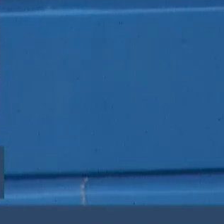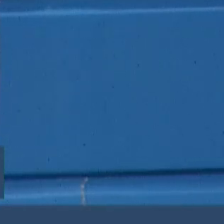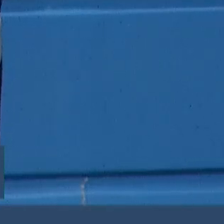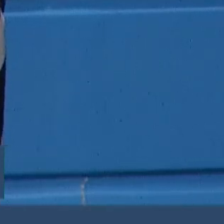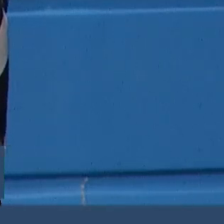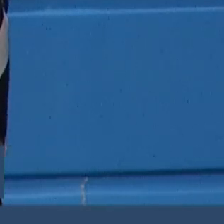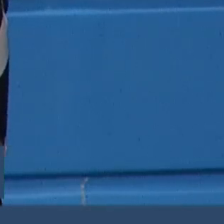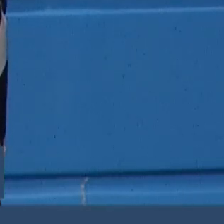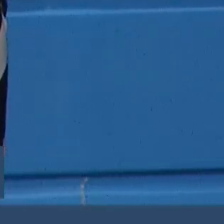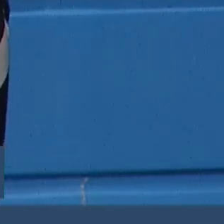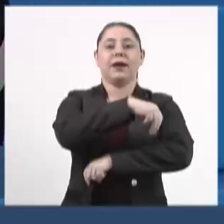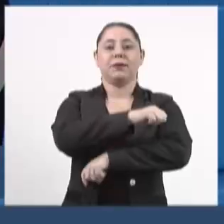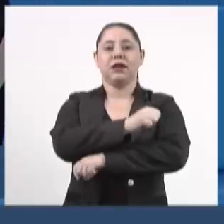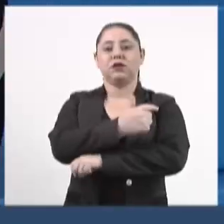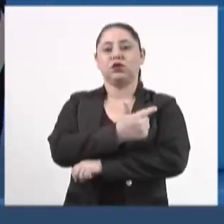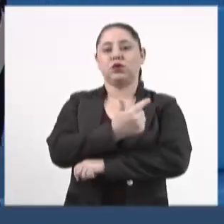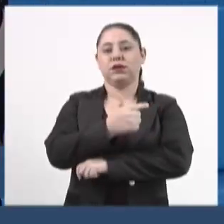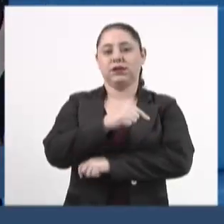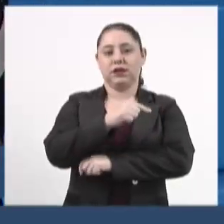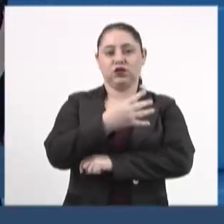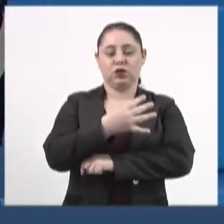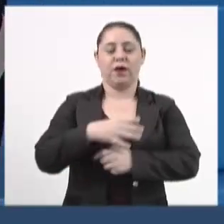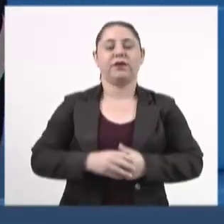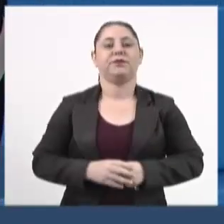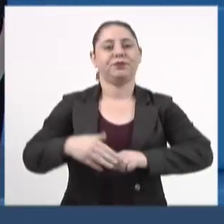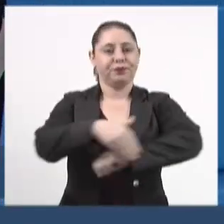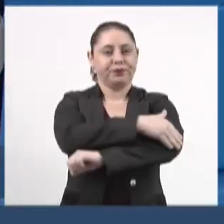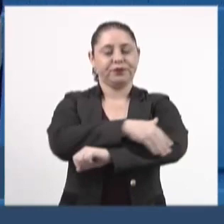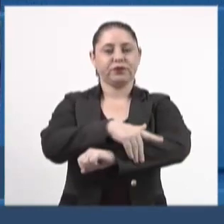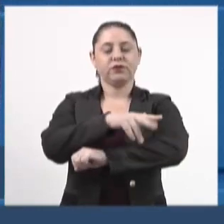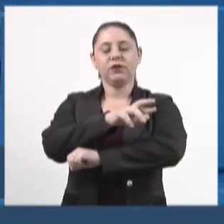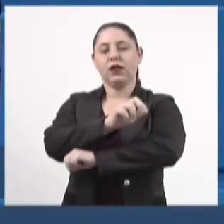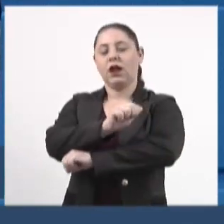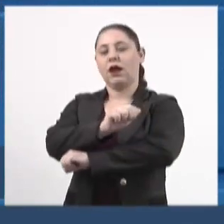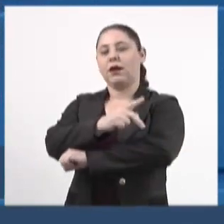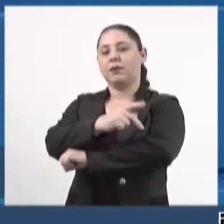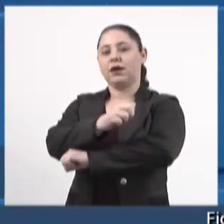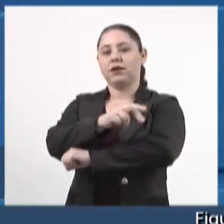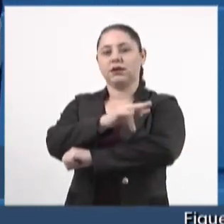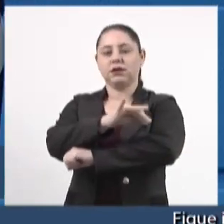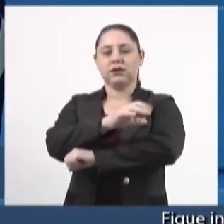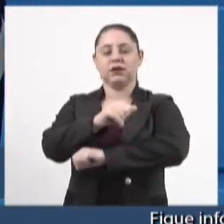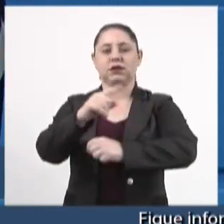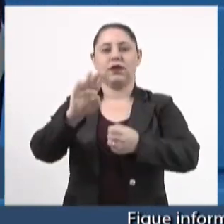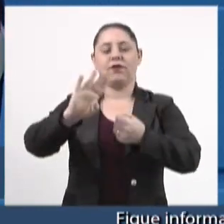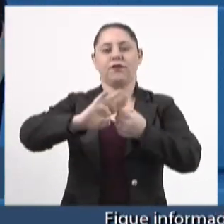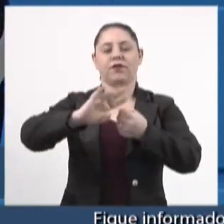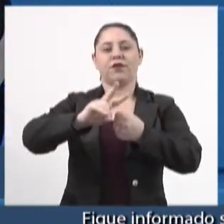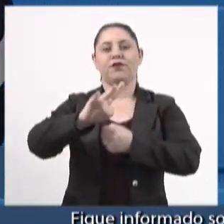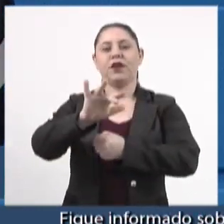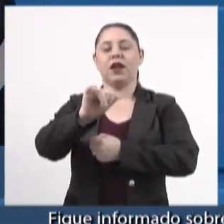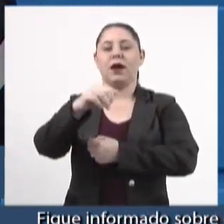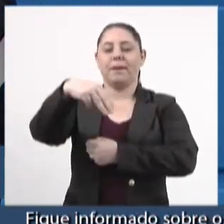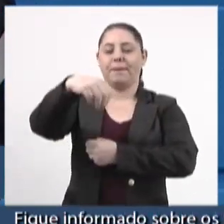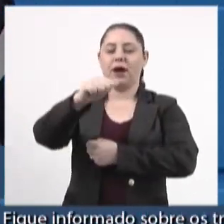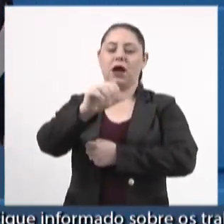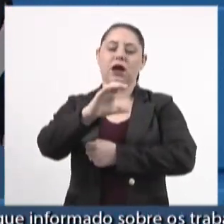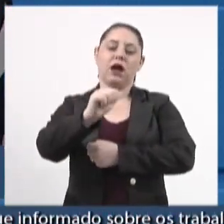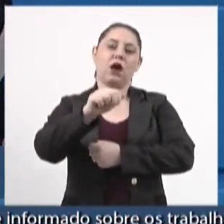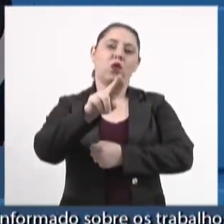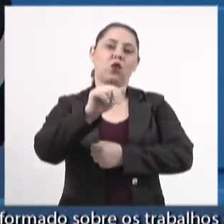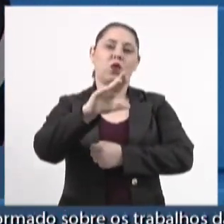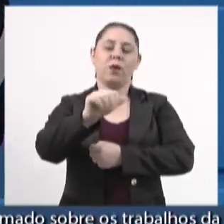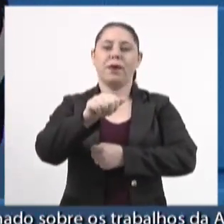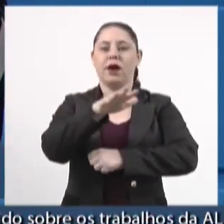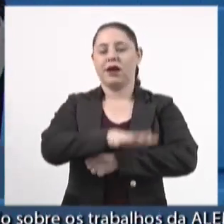asfáltica na MS-274, rodovia Aparecido de Souza-Breguedo, nas proximidades da Vila Macaúba, na região